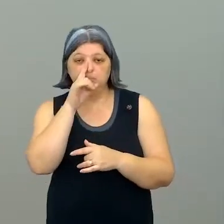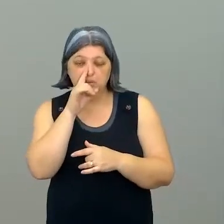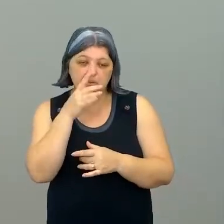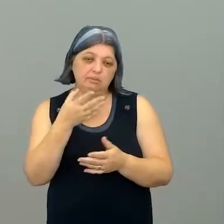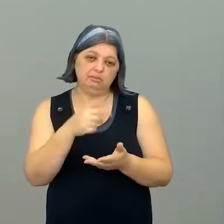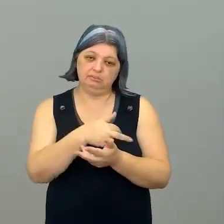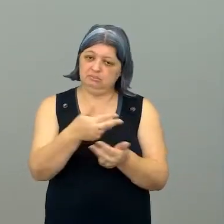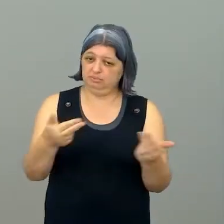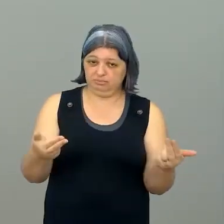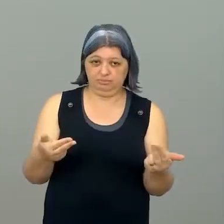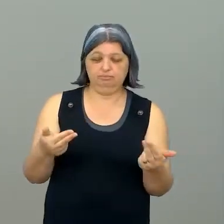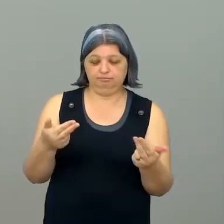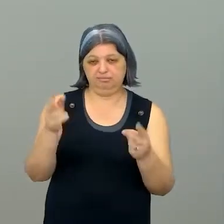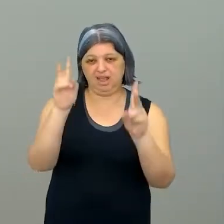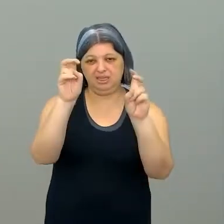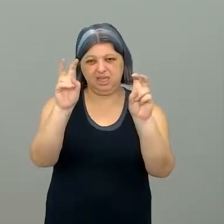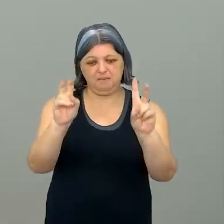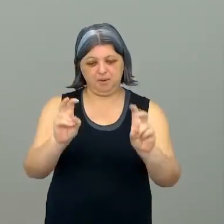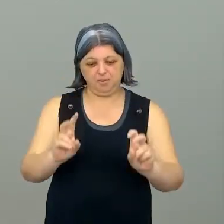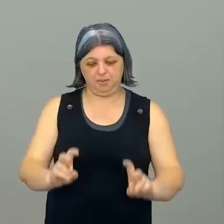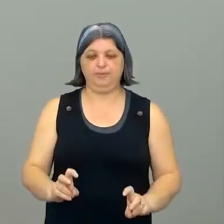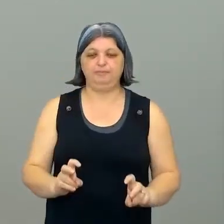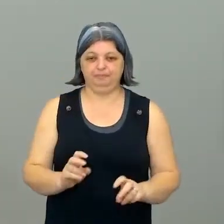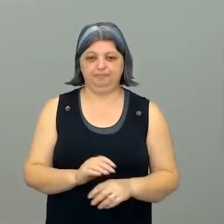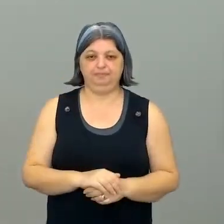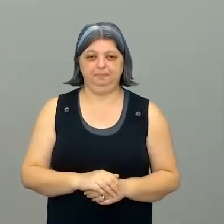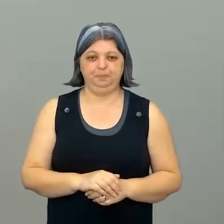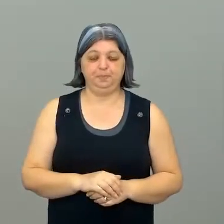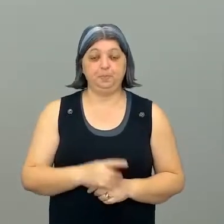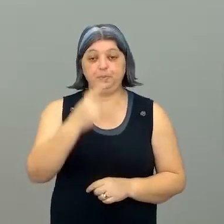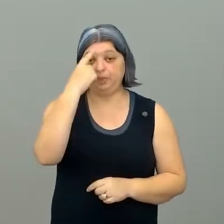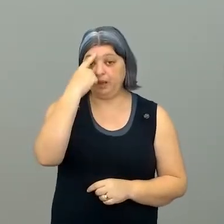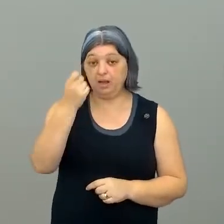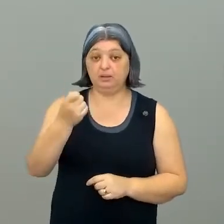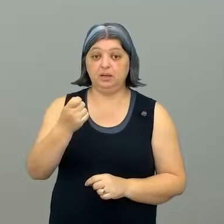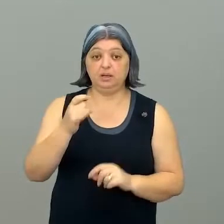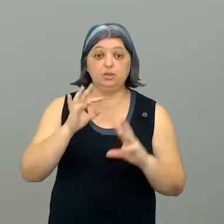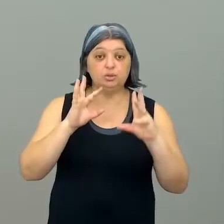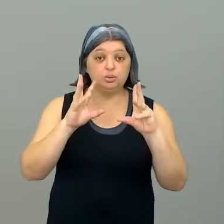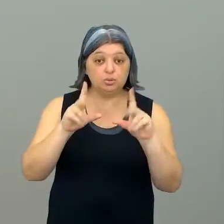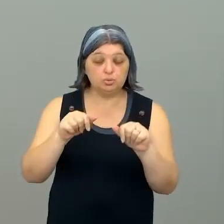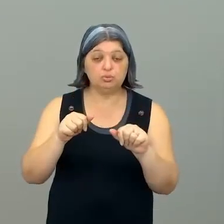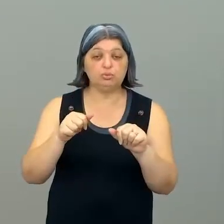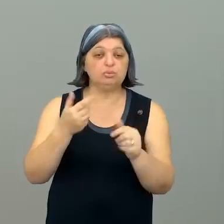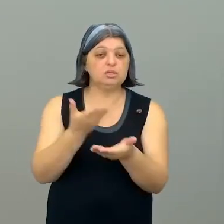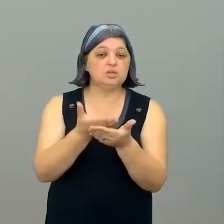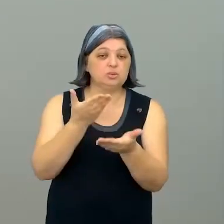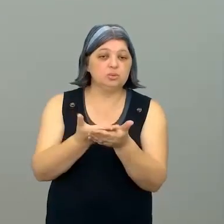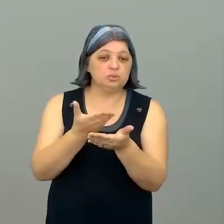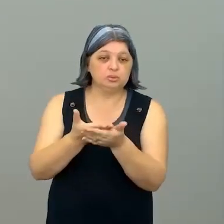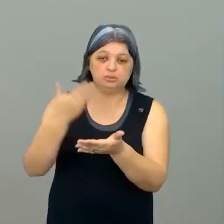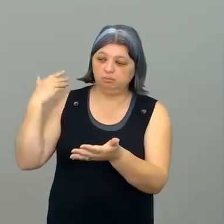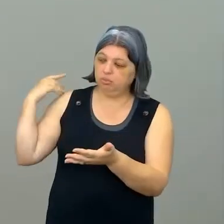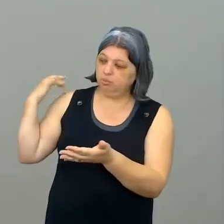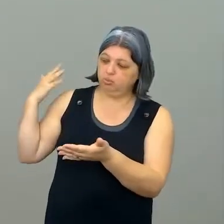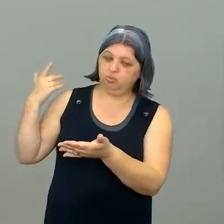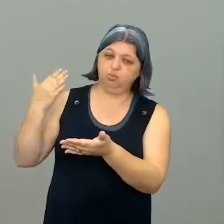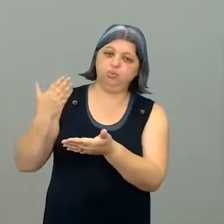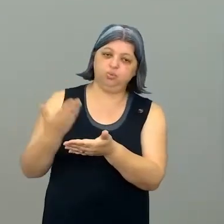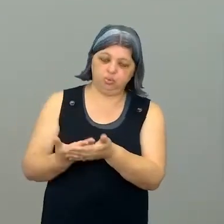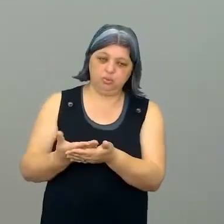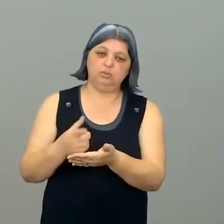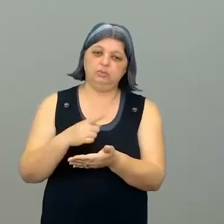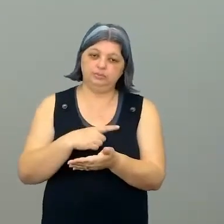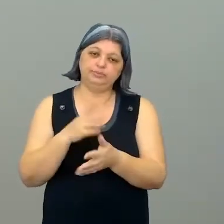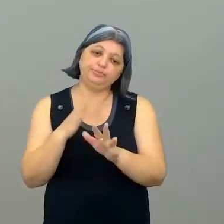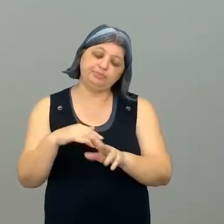assuntos aí sobre cultura. E aí a ideia é que em todo esse processo, né, cada um de nós vai ter, às